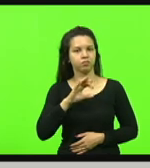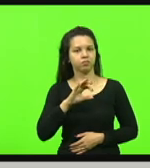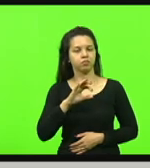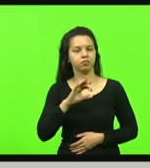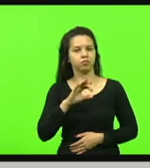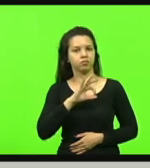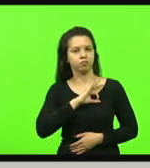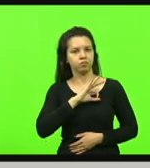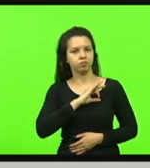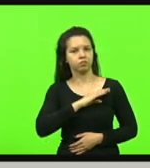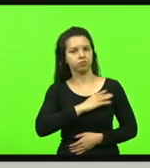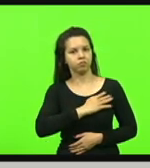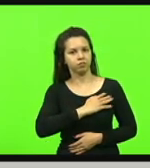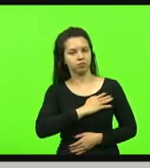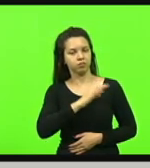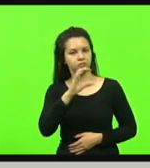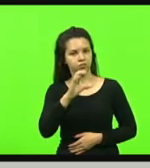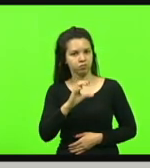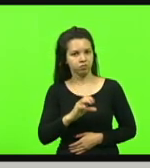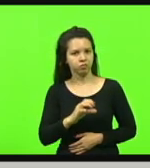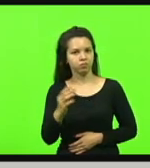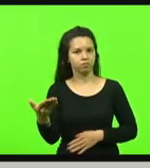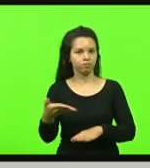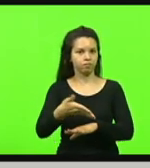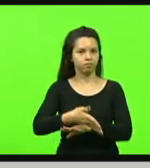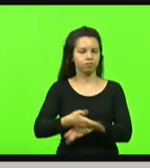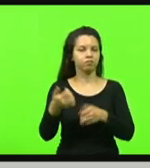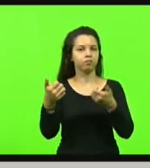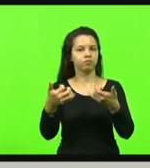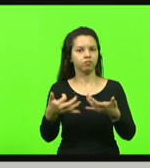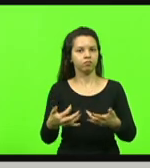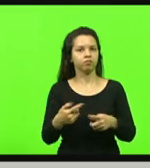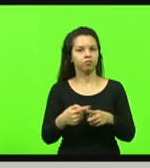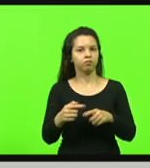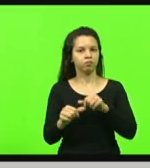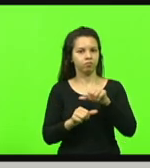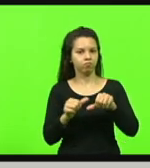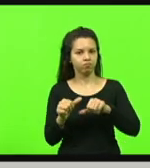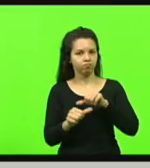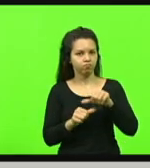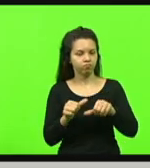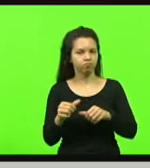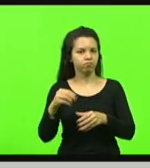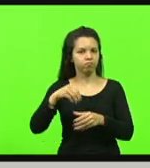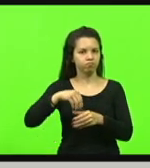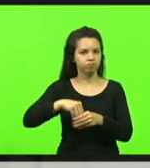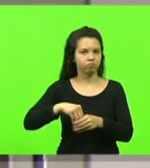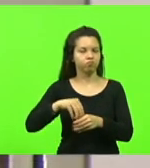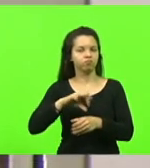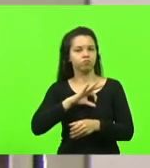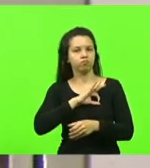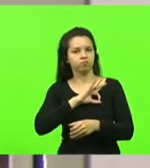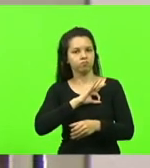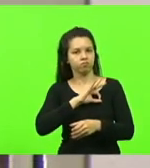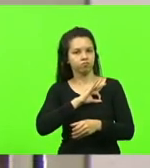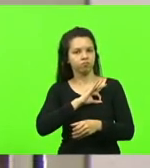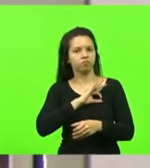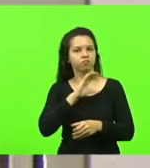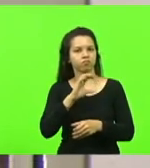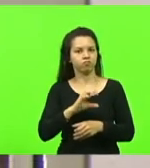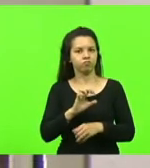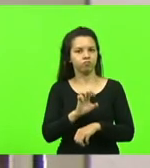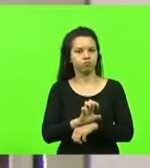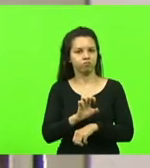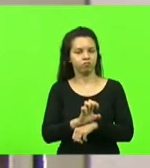Guizoni. Para prestar esclarecimento sobre os motivos das mudanças ocorridas na cúpula do comando da Polícia Civil do Estado. Em discussão. Com a